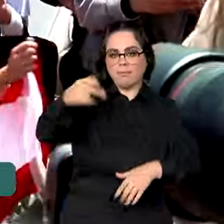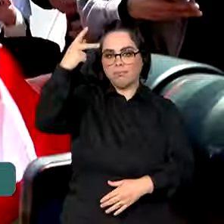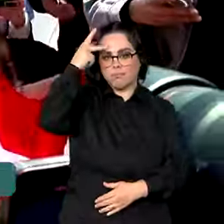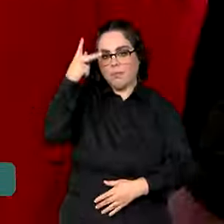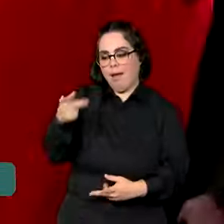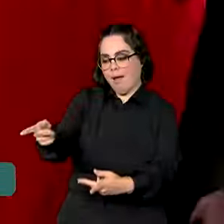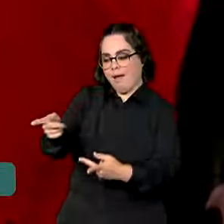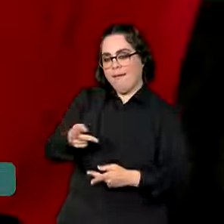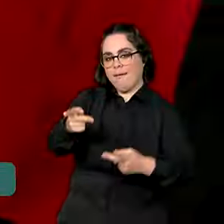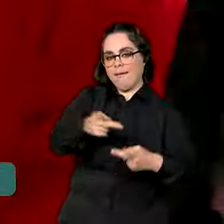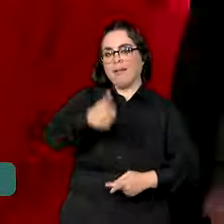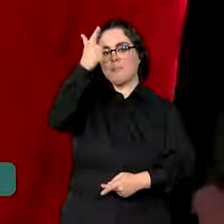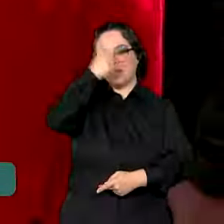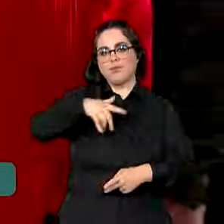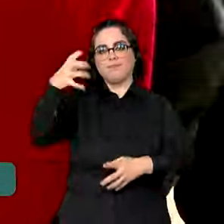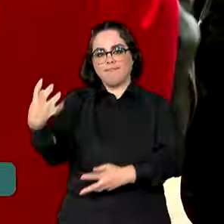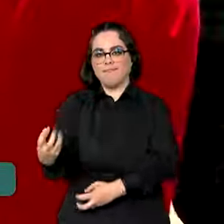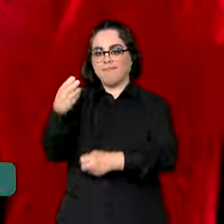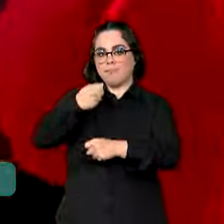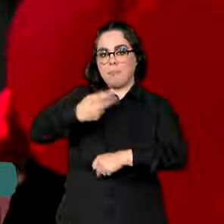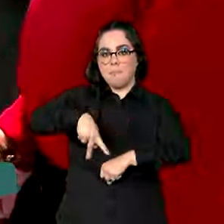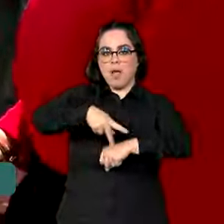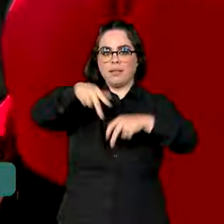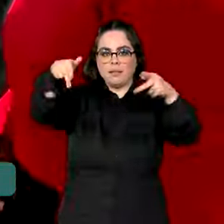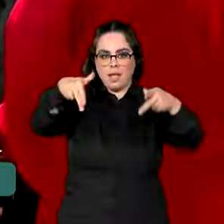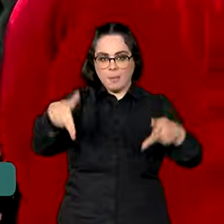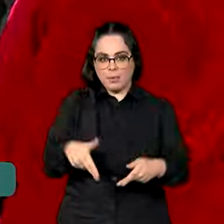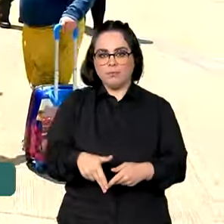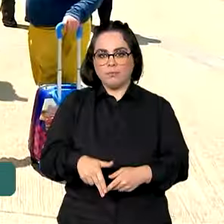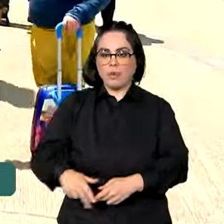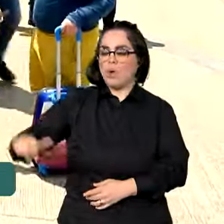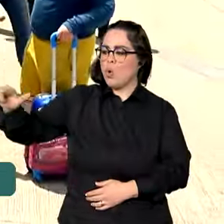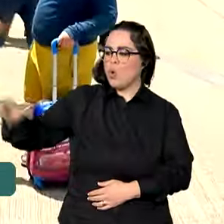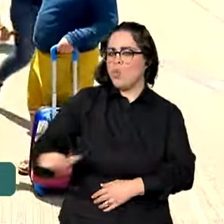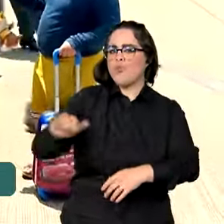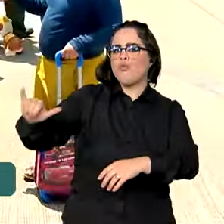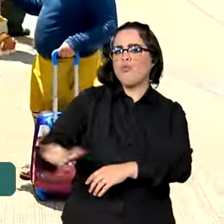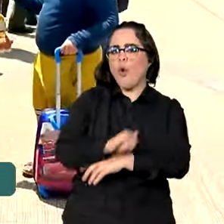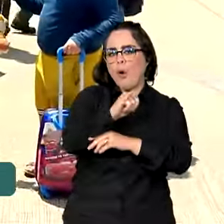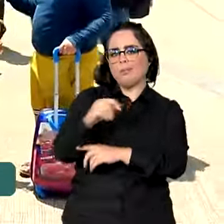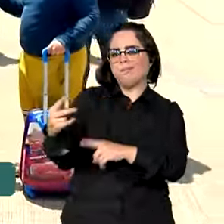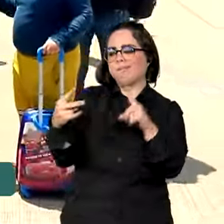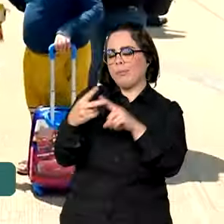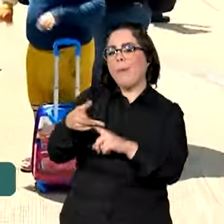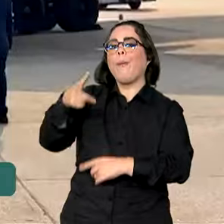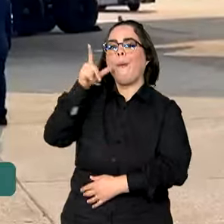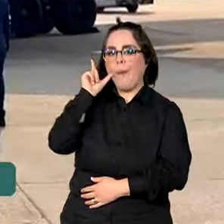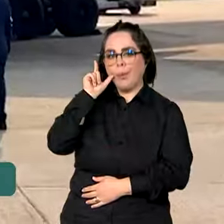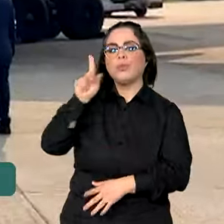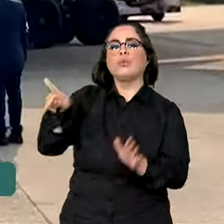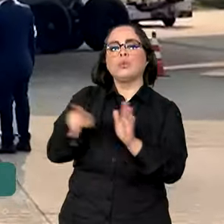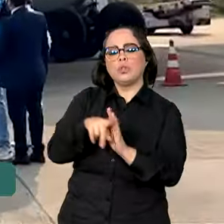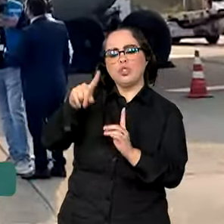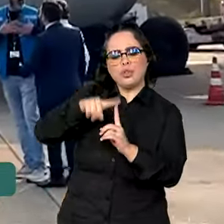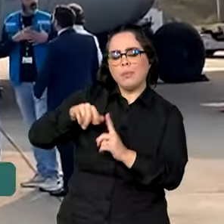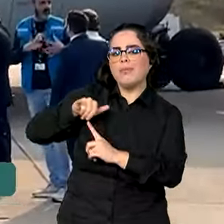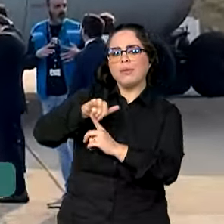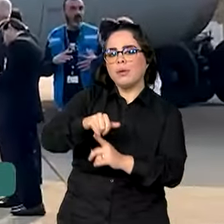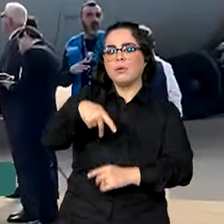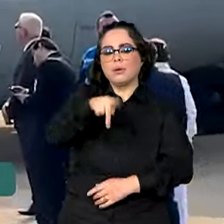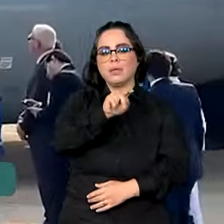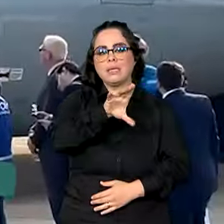receber as pessoas resgatadas do Líbano. O segundo voo chegou ao Brasil ontem, a bordo do KC30,